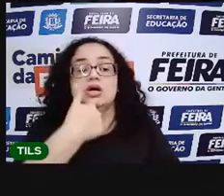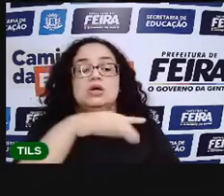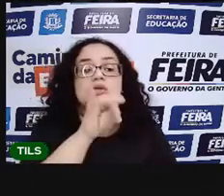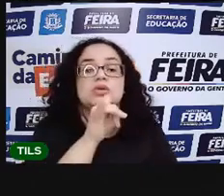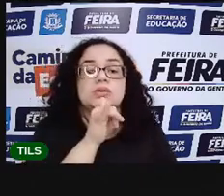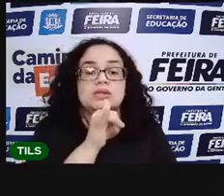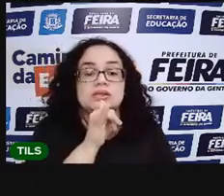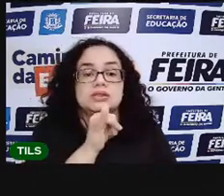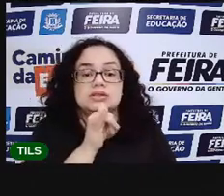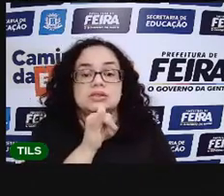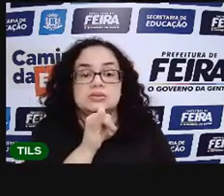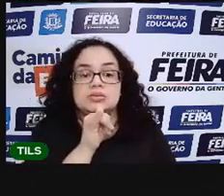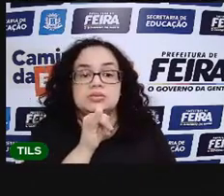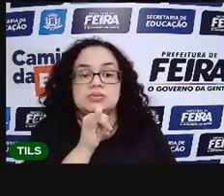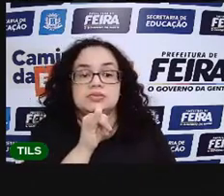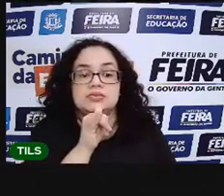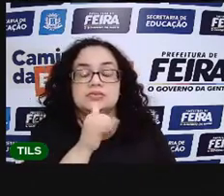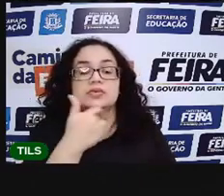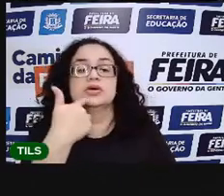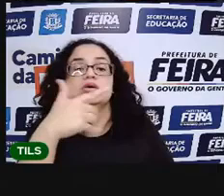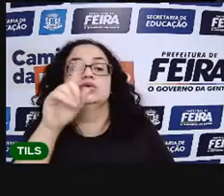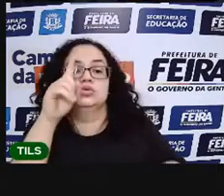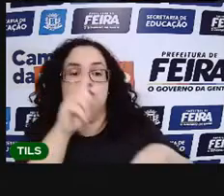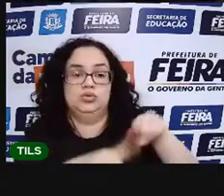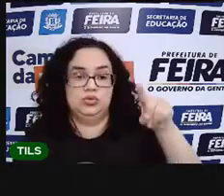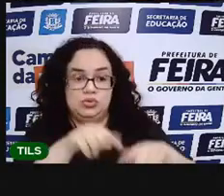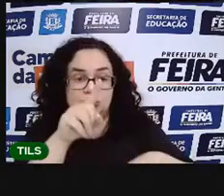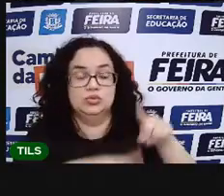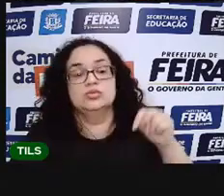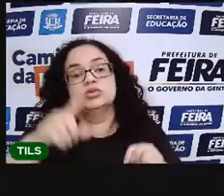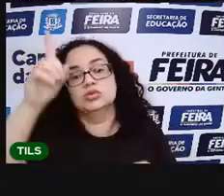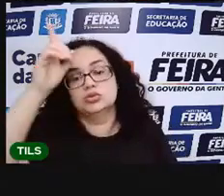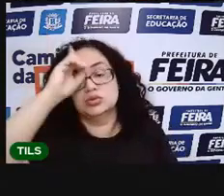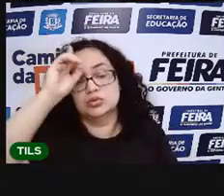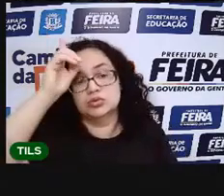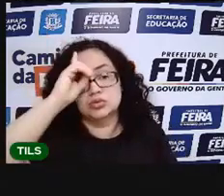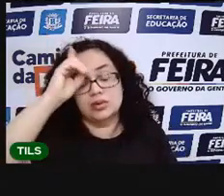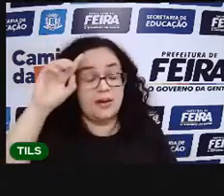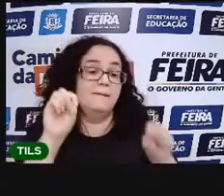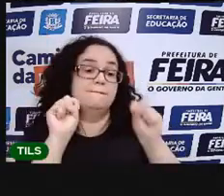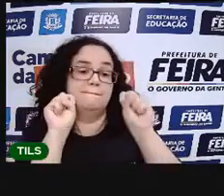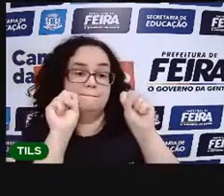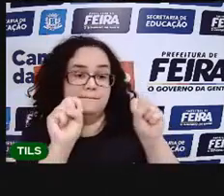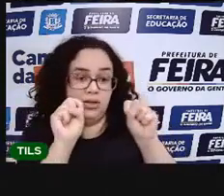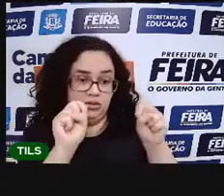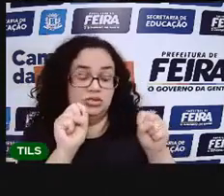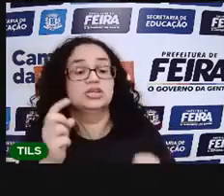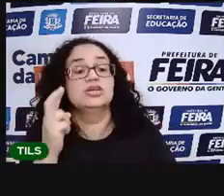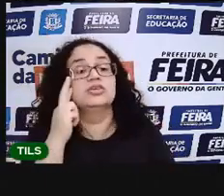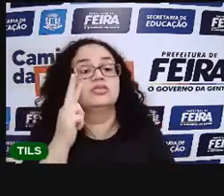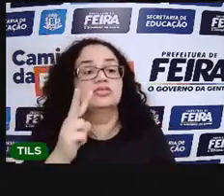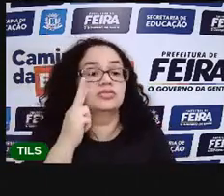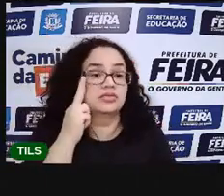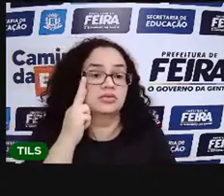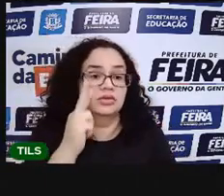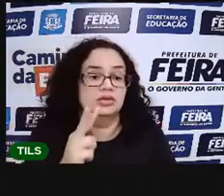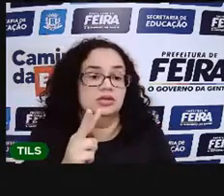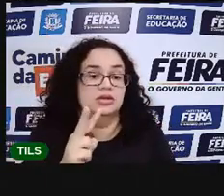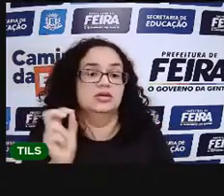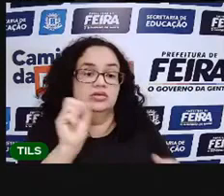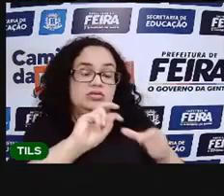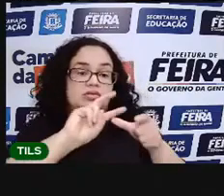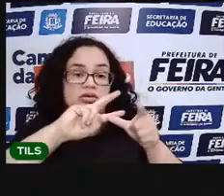de outros objetos do dia a dia que vocês podem identificar e fazer a